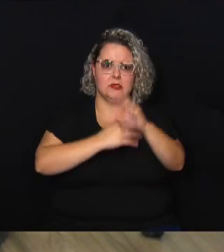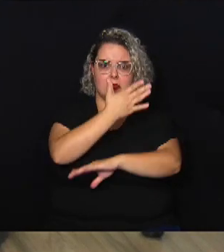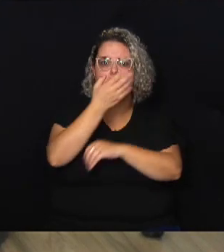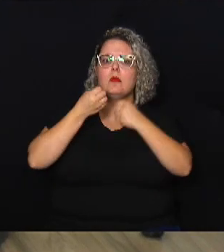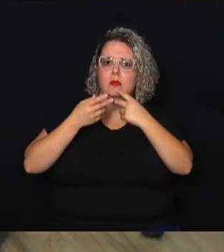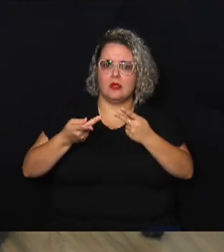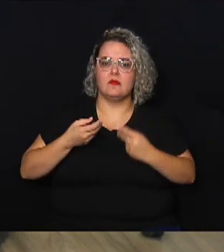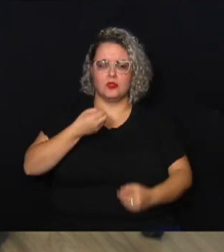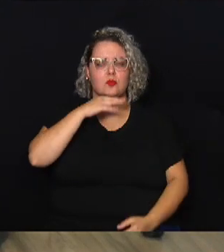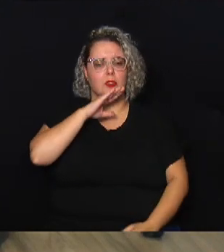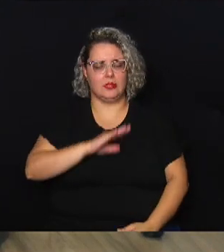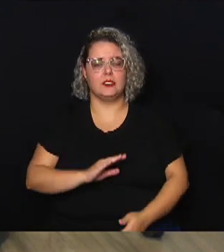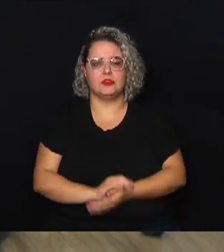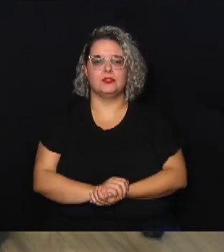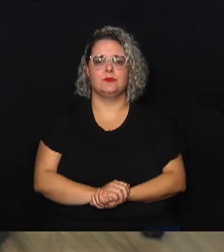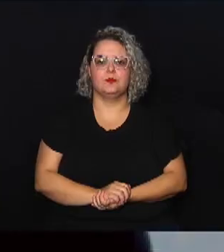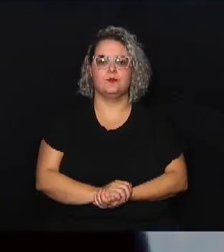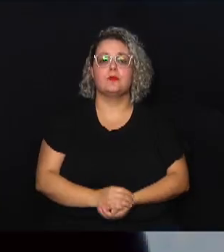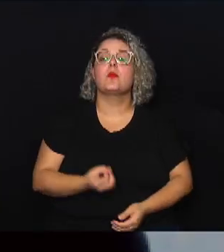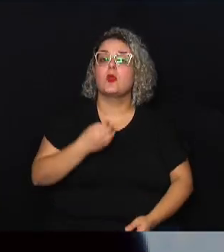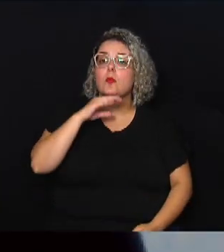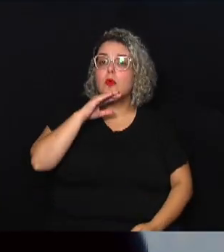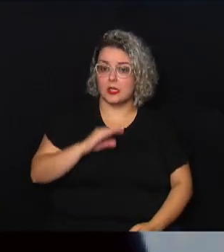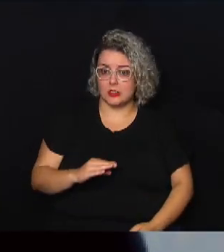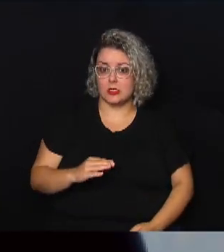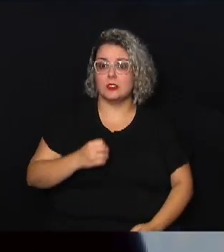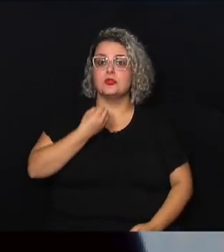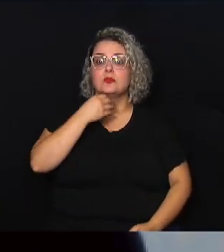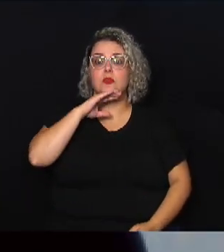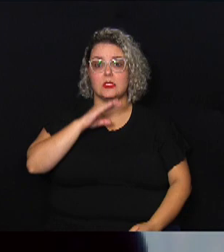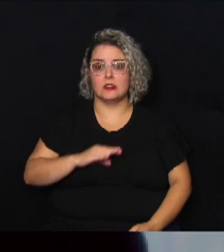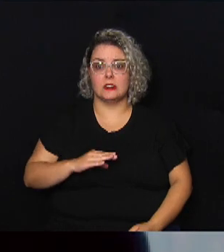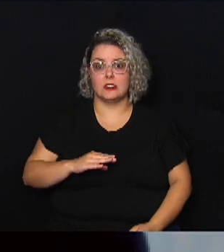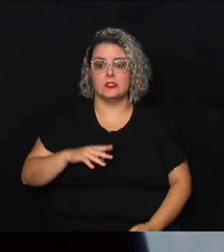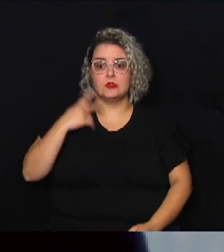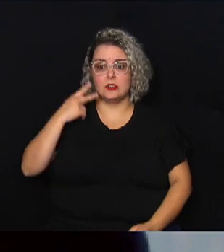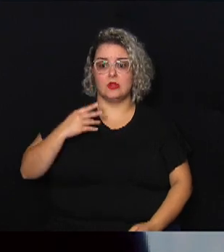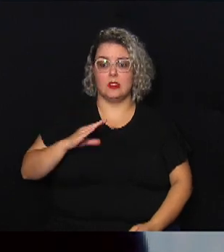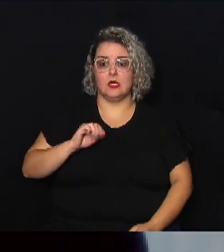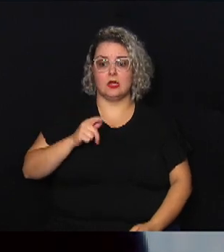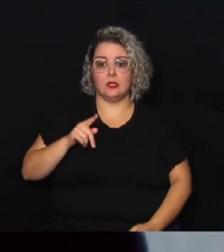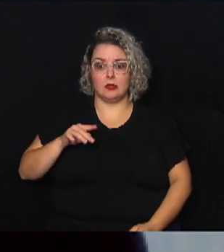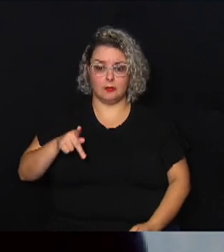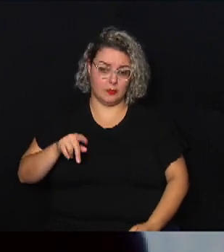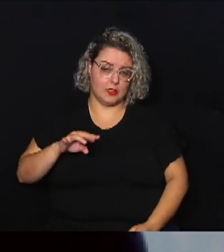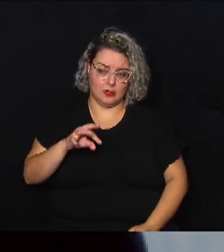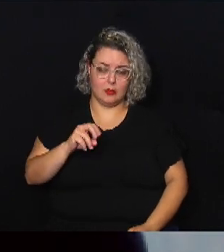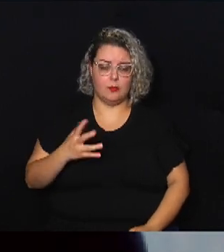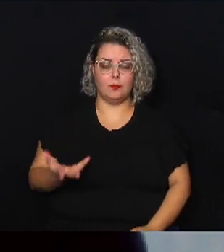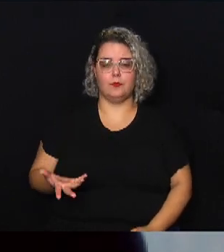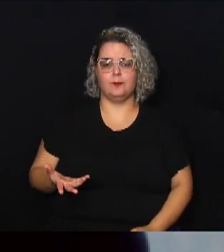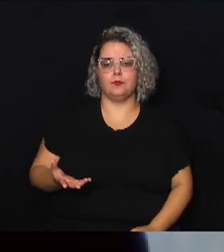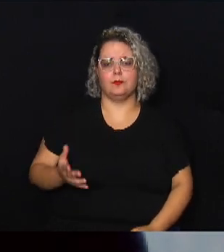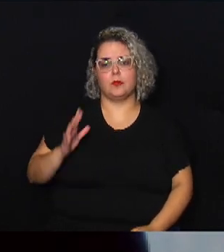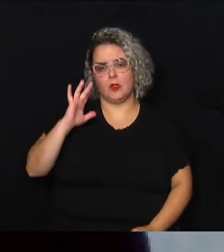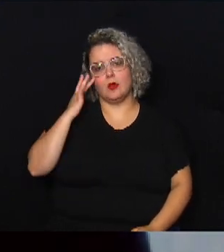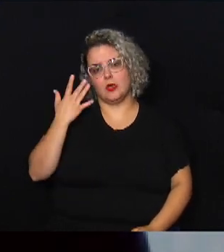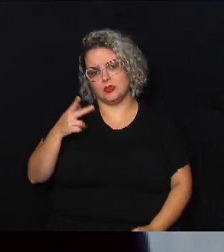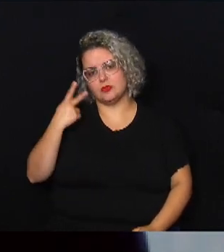-vindo boa tarde boa tarde boa tarde vereadores capitão é exatamente acho que o governador está certo é